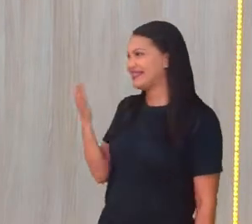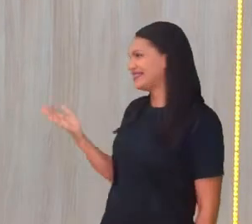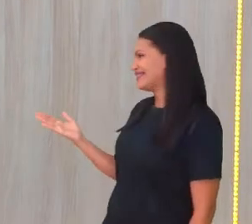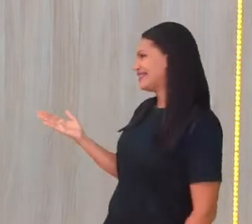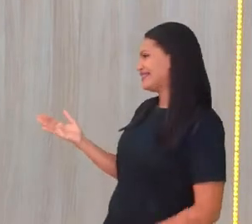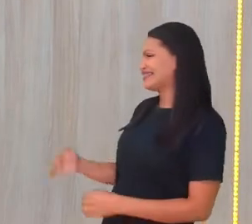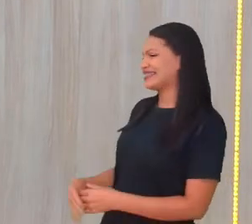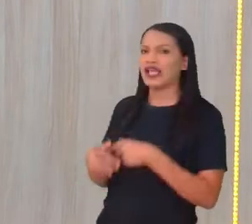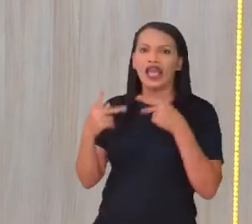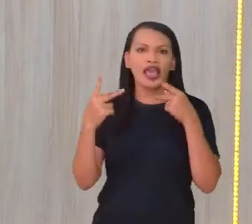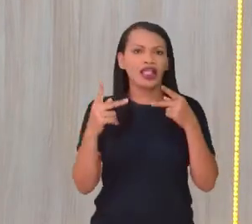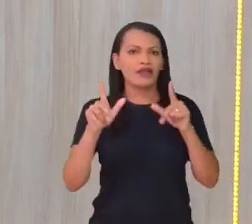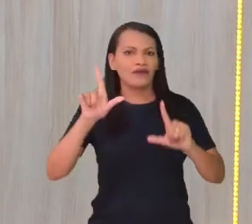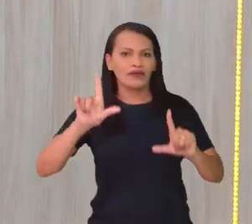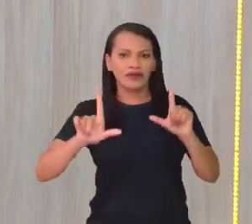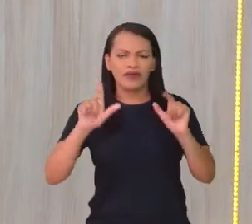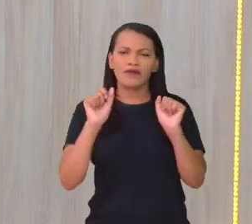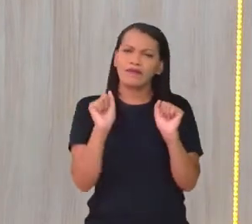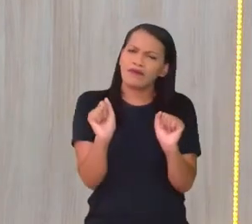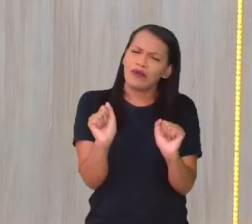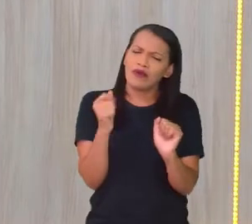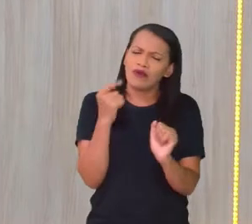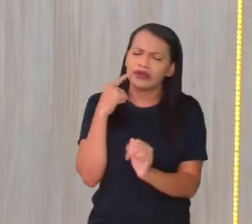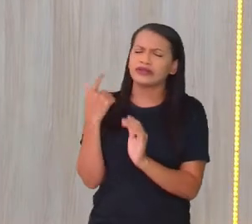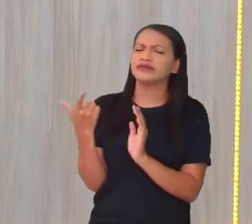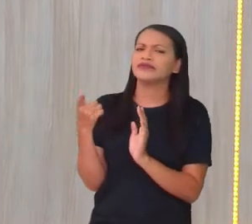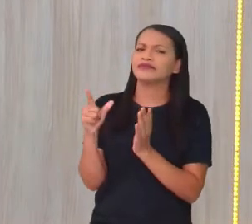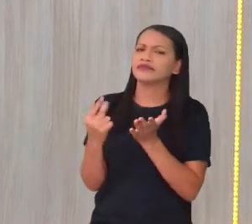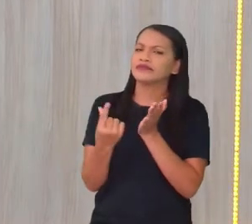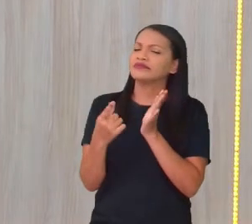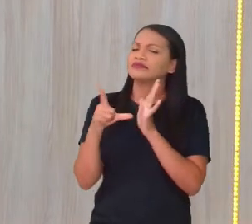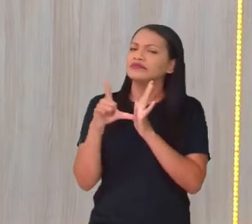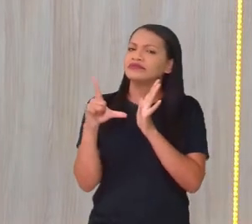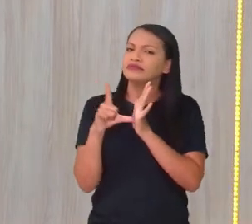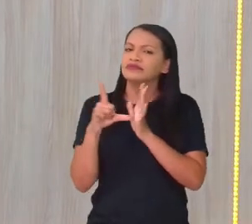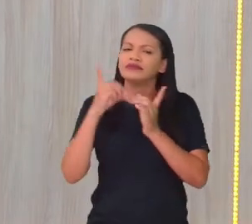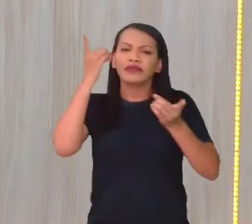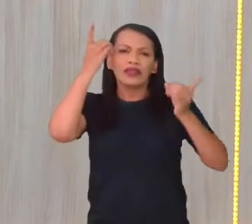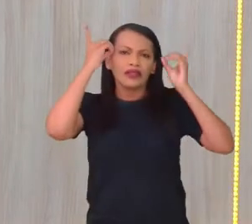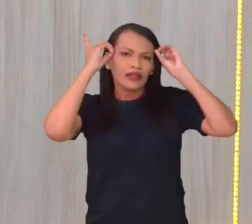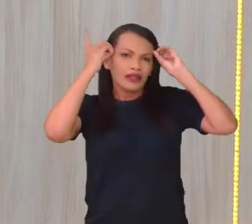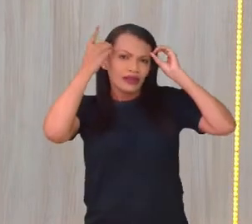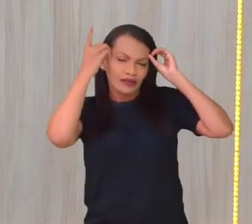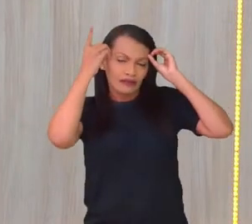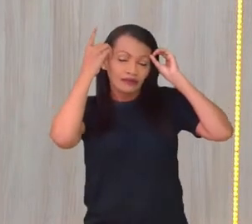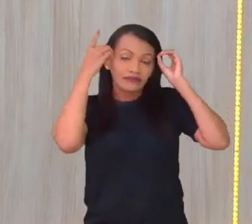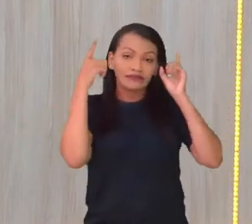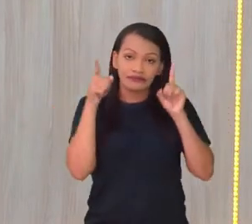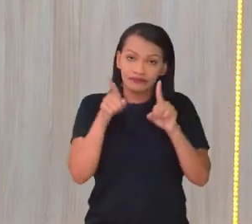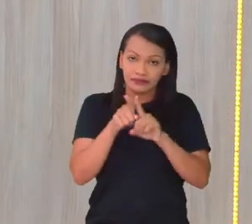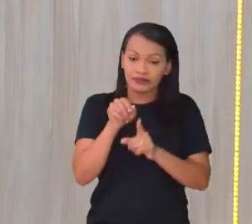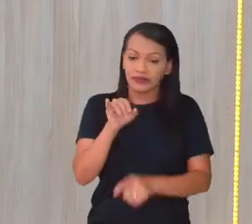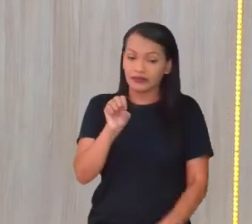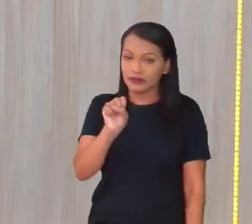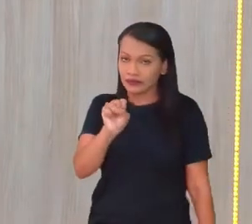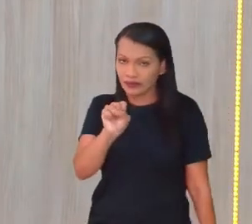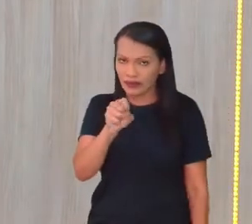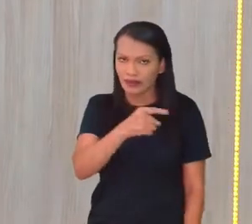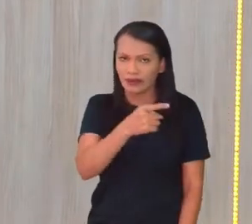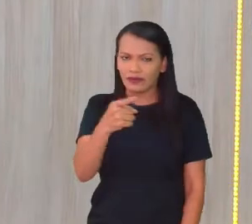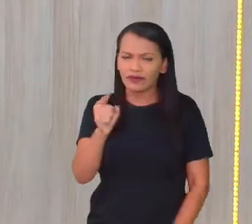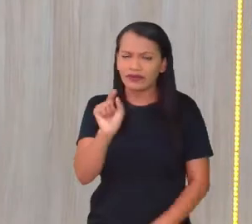Na sua tela. Pode ser na Play Store, pode ser na Apple Store. E temos aqui as duas opções pra você